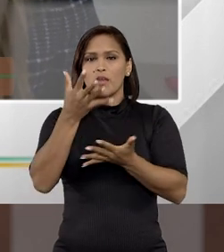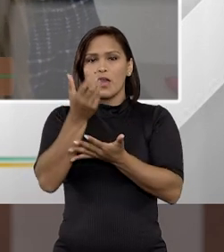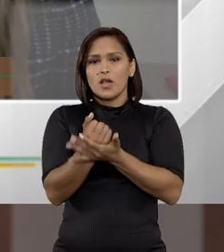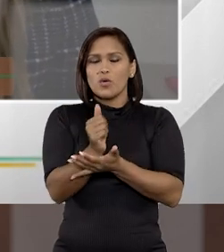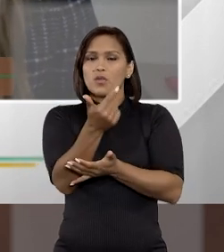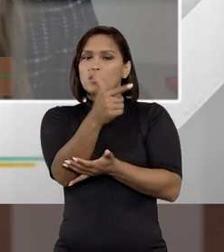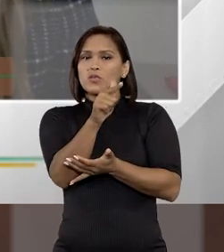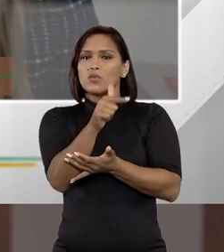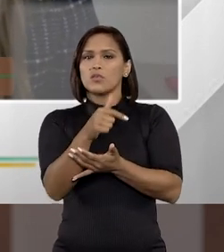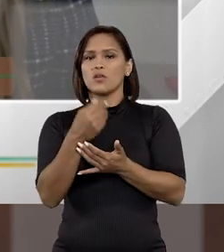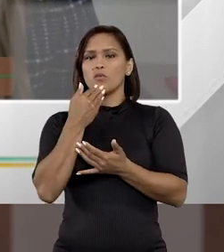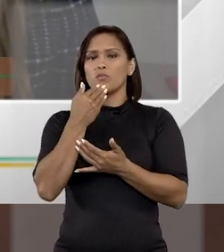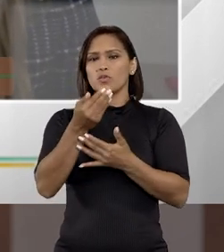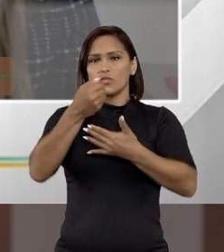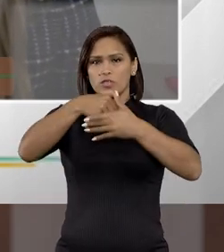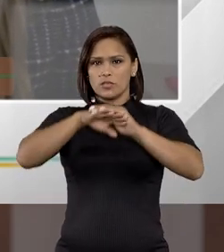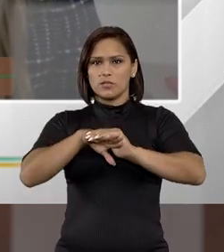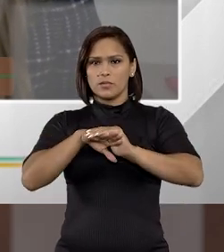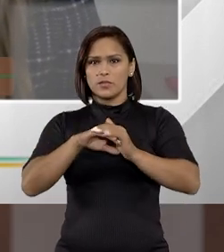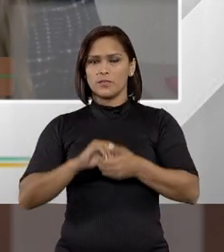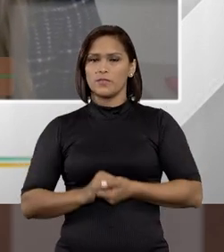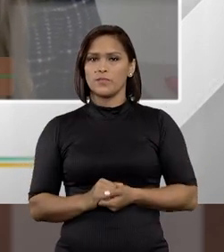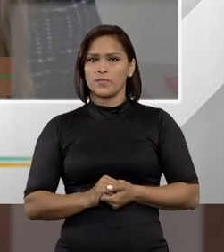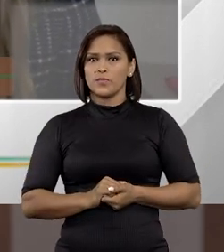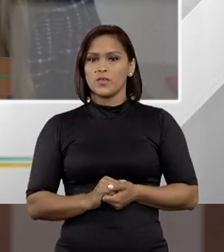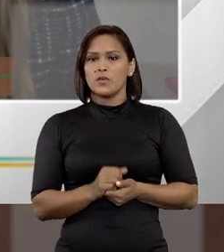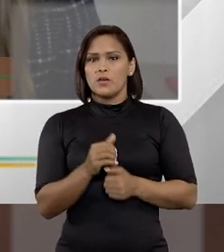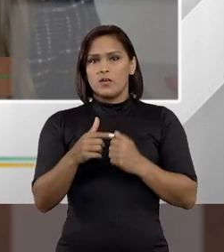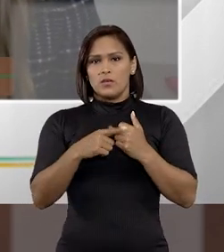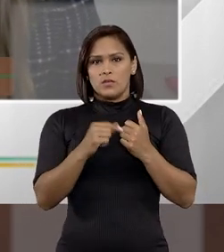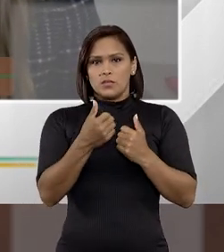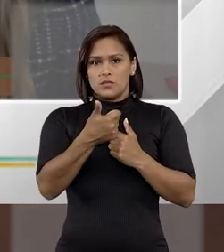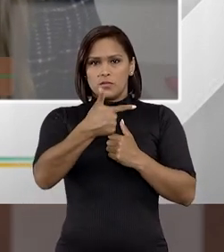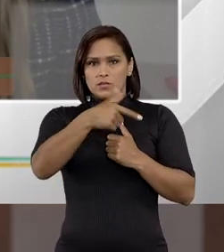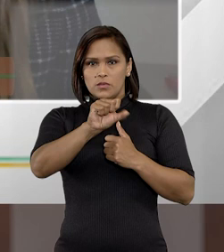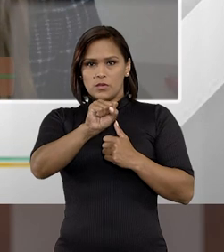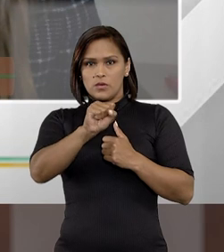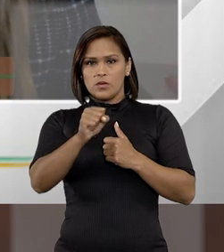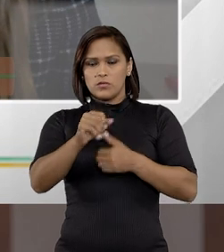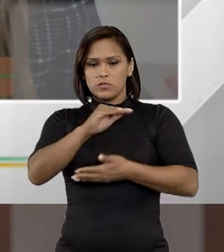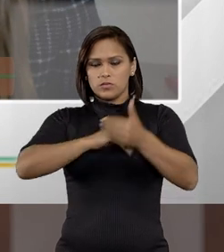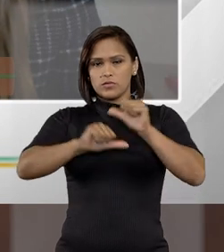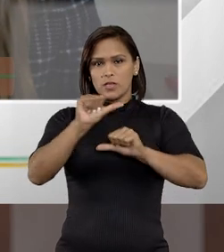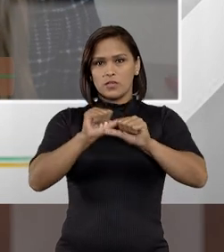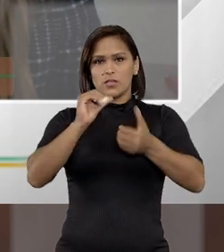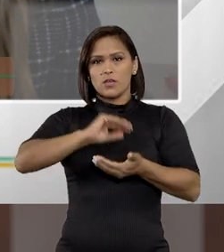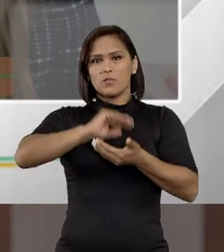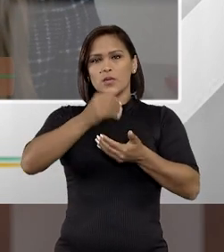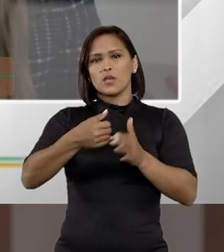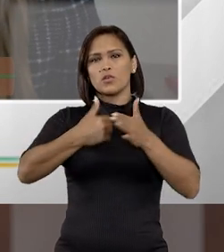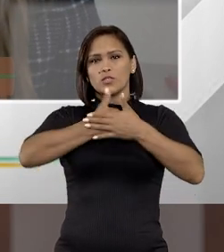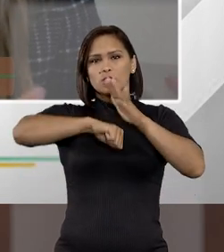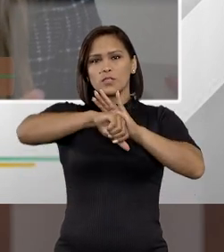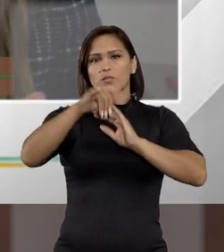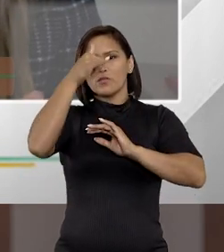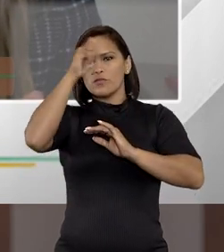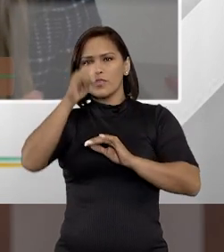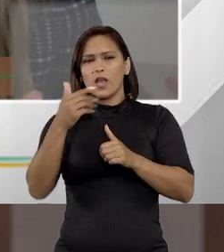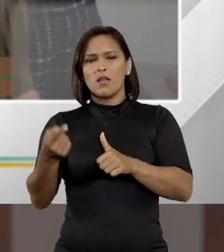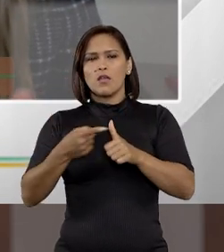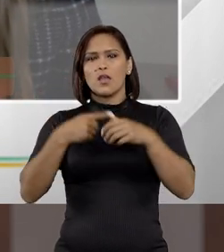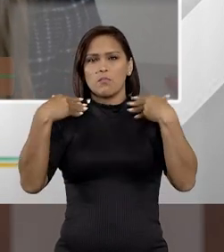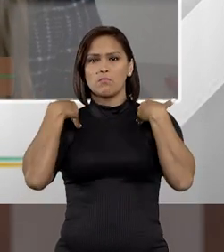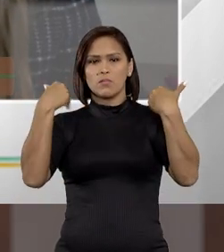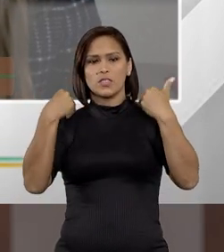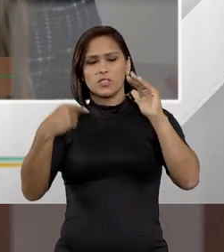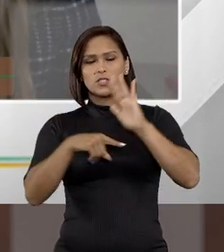acolhendo ou não pedido de arquivamento. O artigo 28 foi alterado pelo pacote anticrime para suprimir a figura do